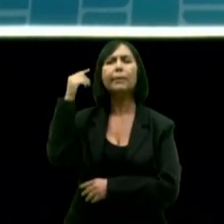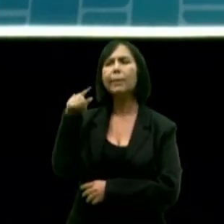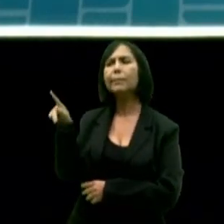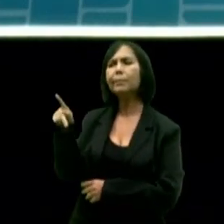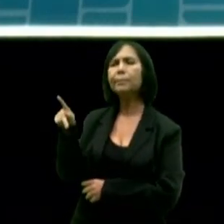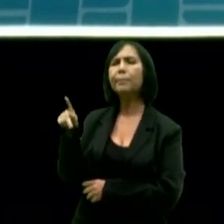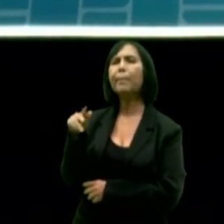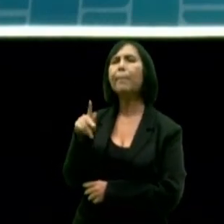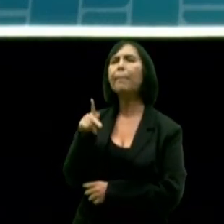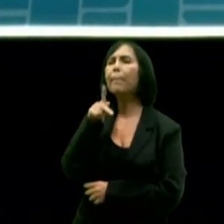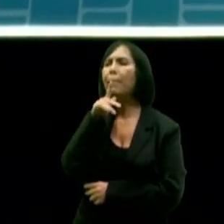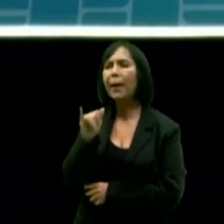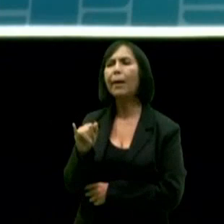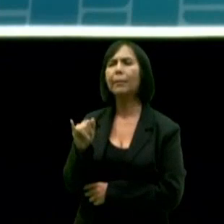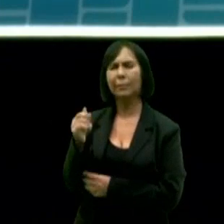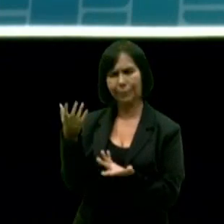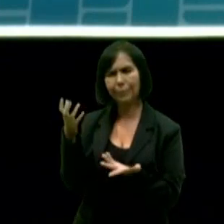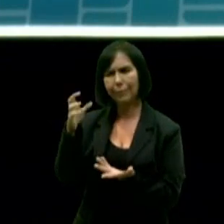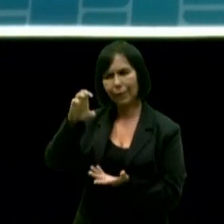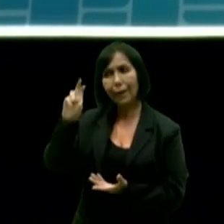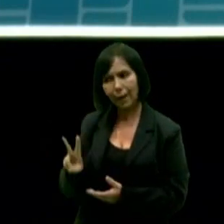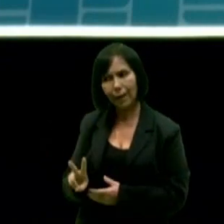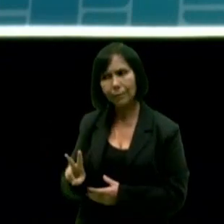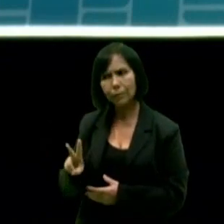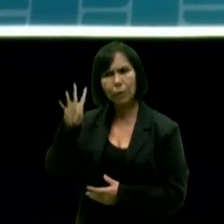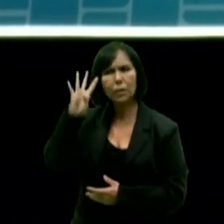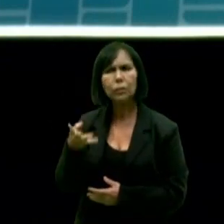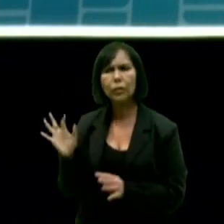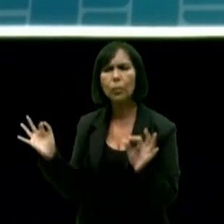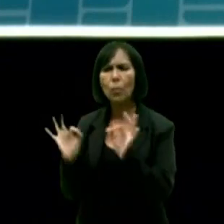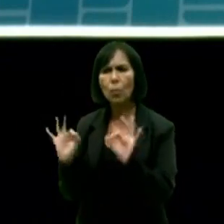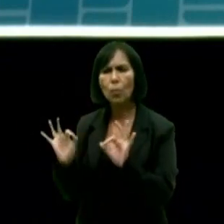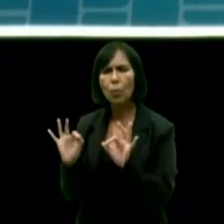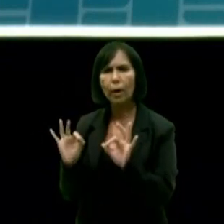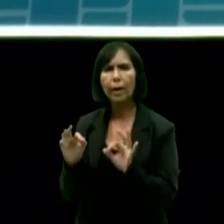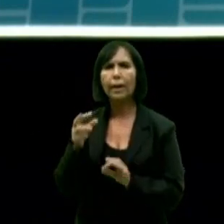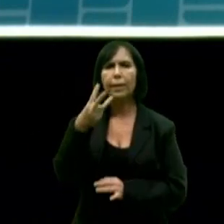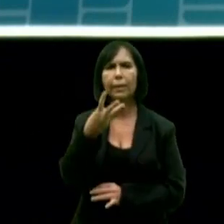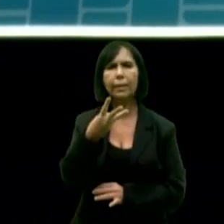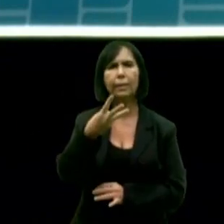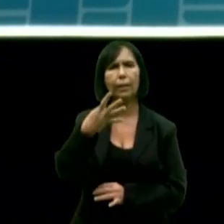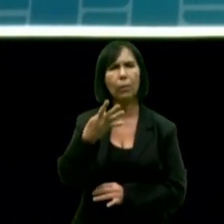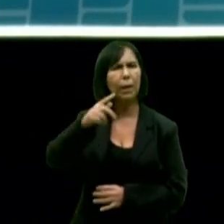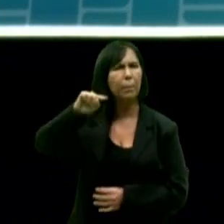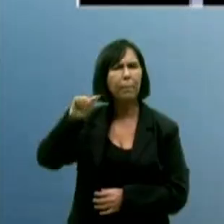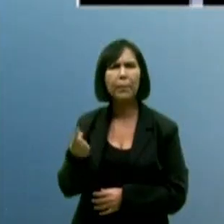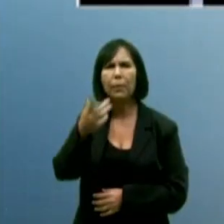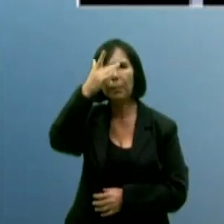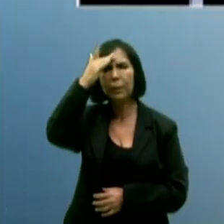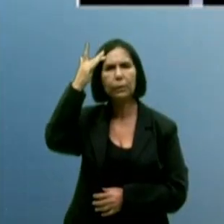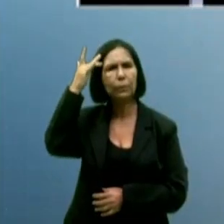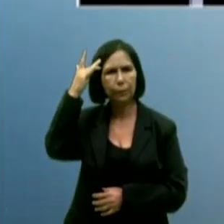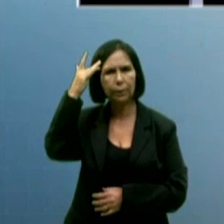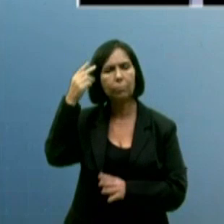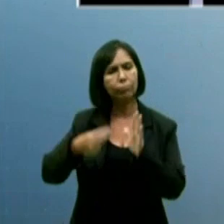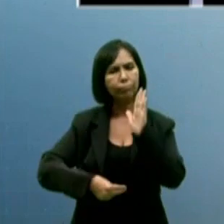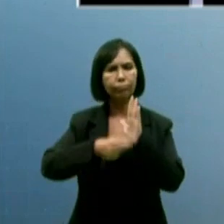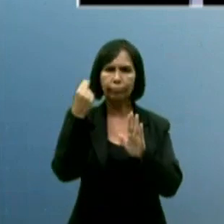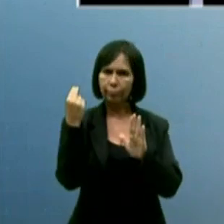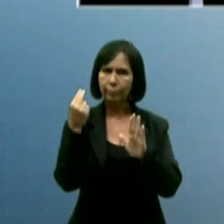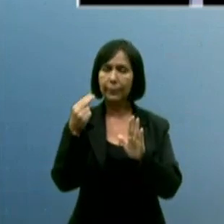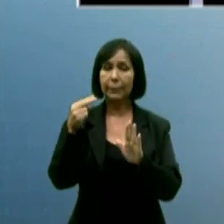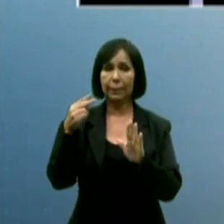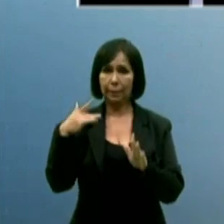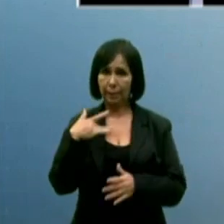pai era candidato, que era governador de estado e nunca resolveu, 34 mil pessoas. A saúde da Paraíba é a